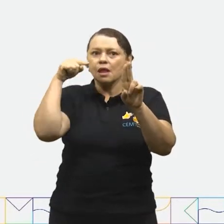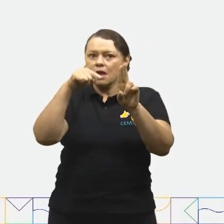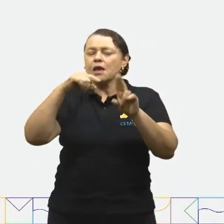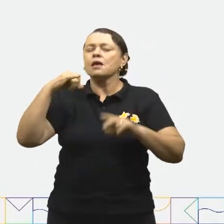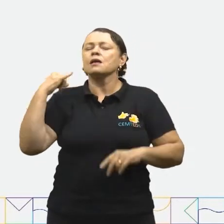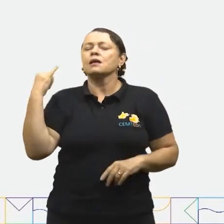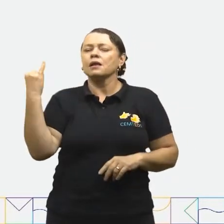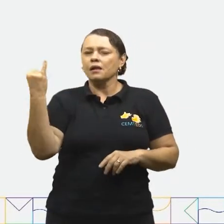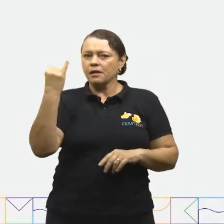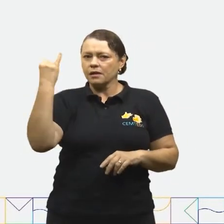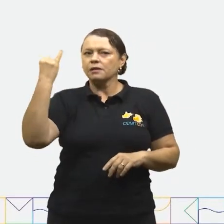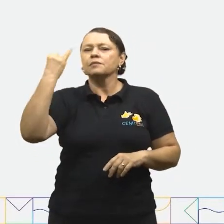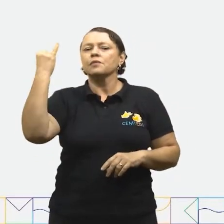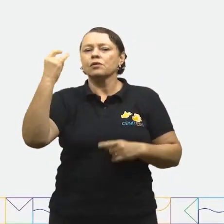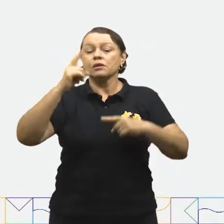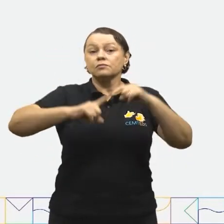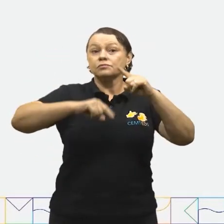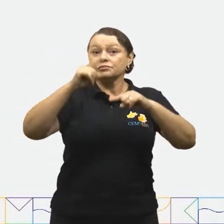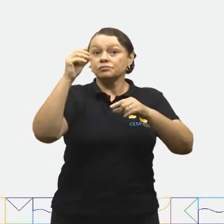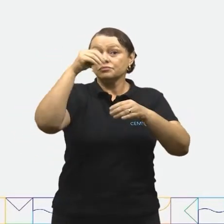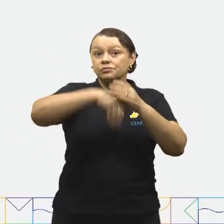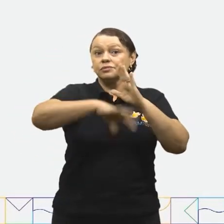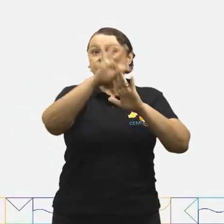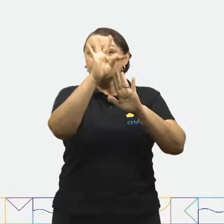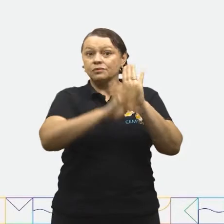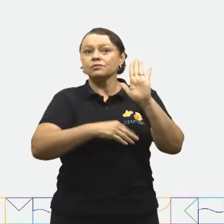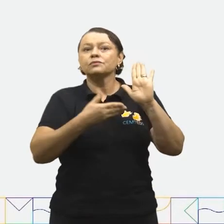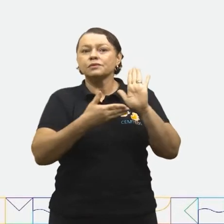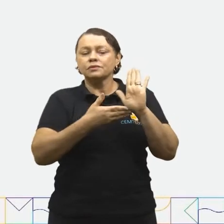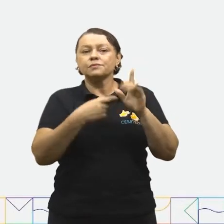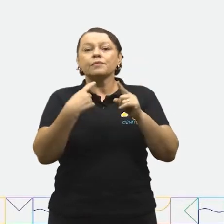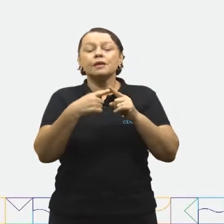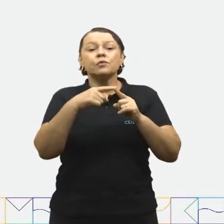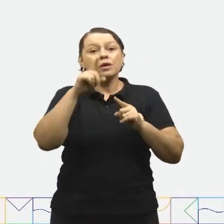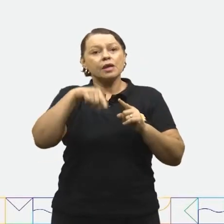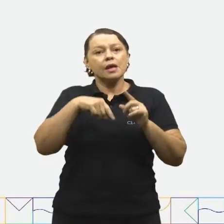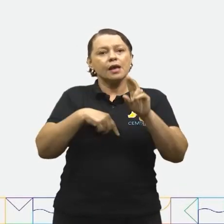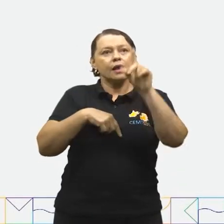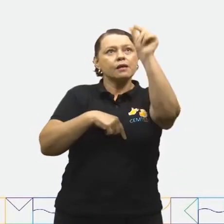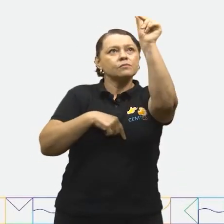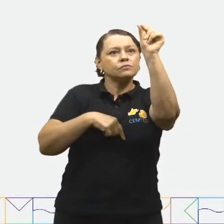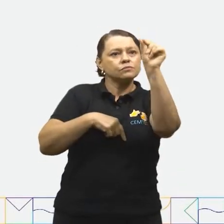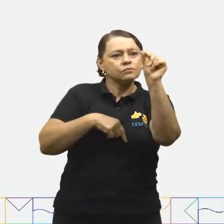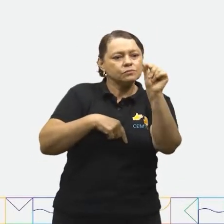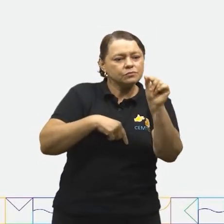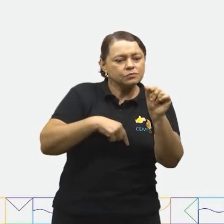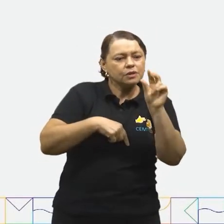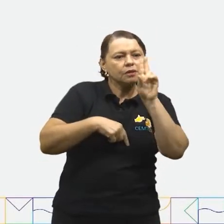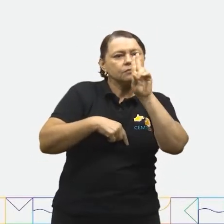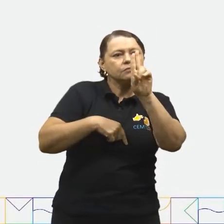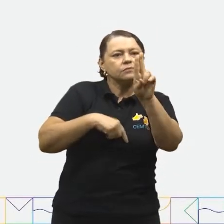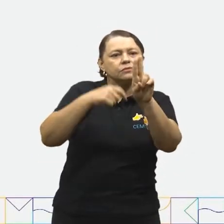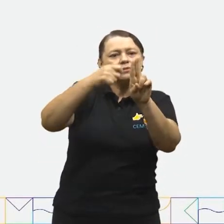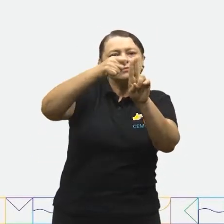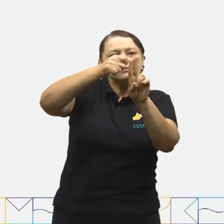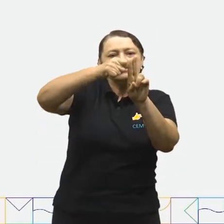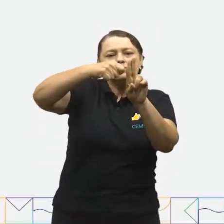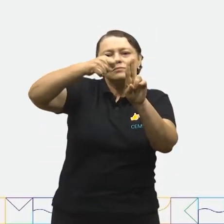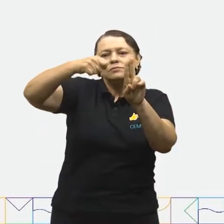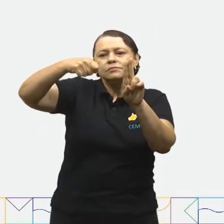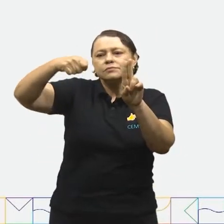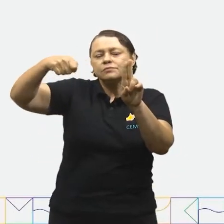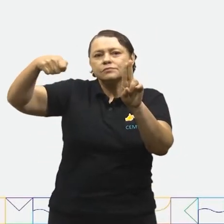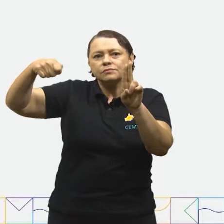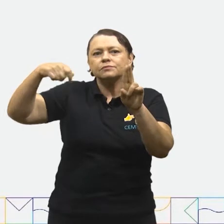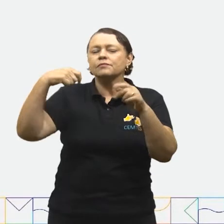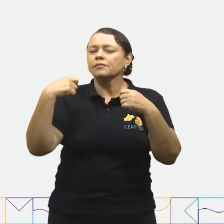os outros elementos de um texto. Ela nada mais é do que um espaço entre o início da página e o início do texto.